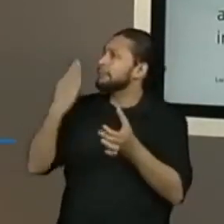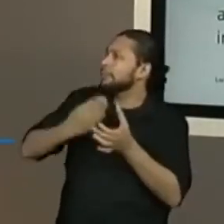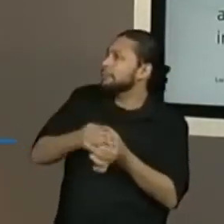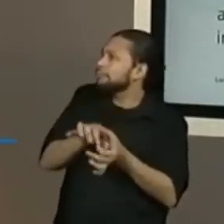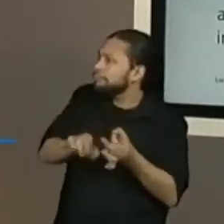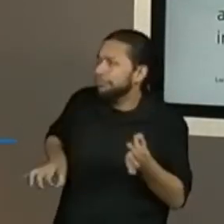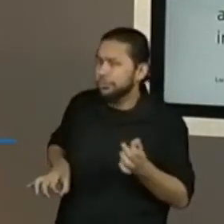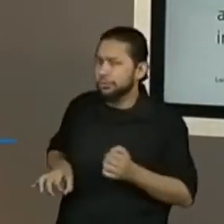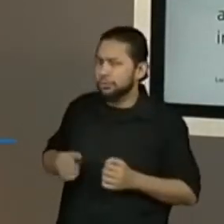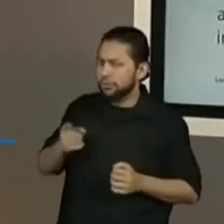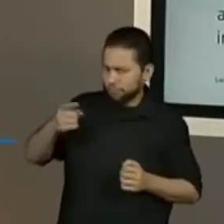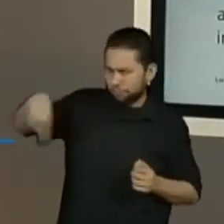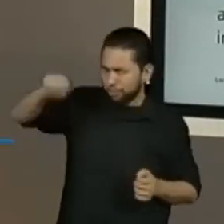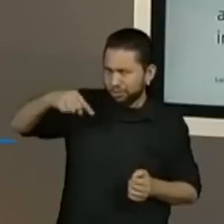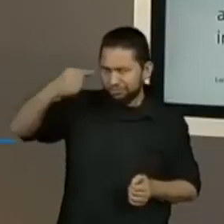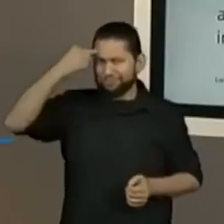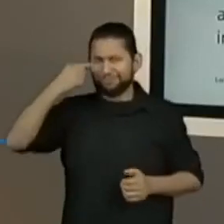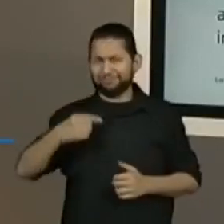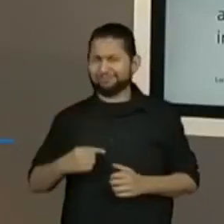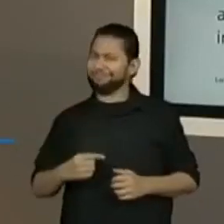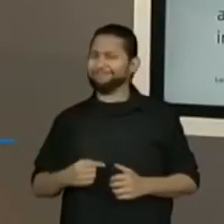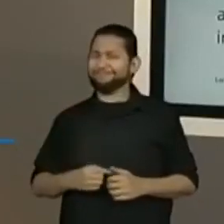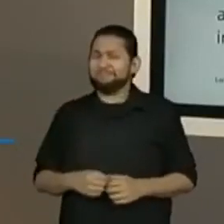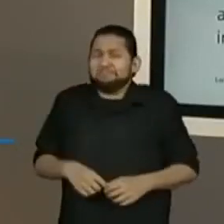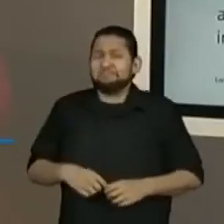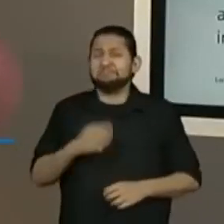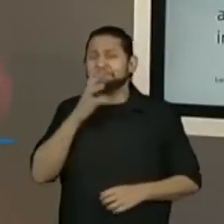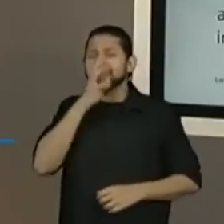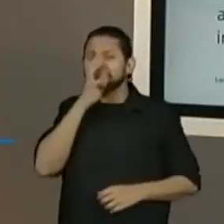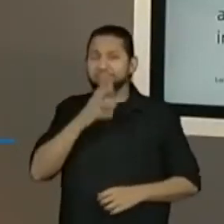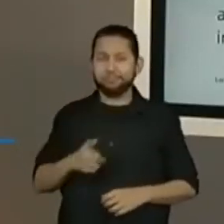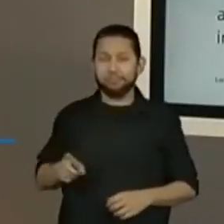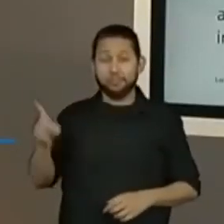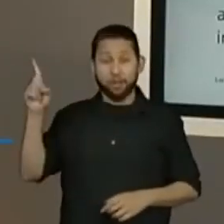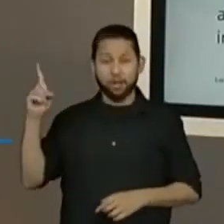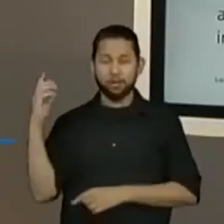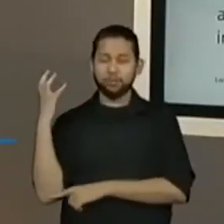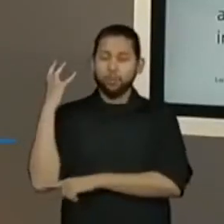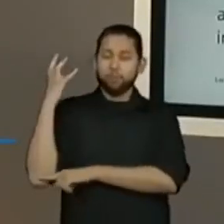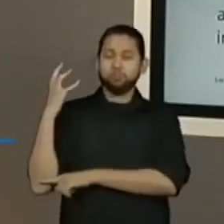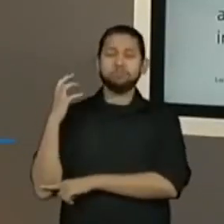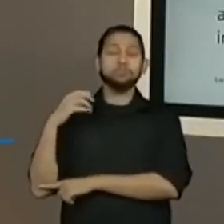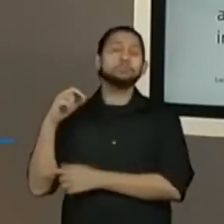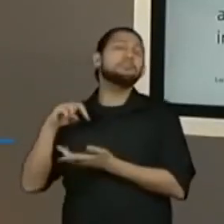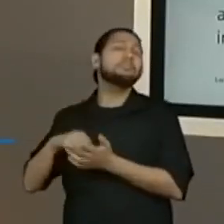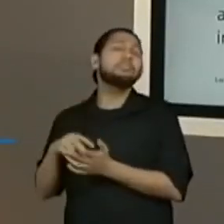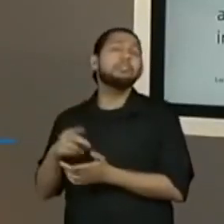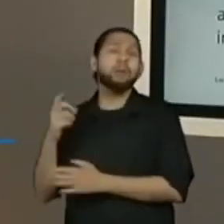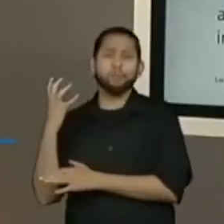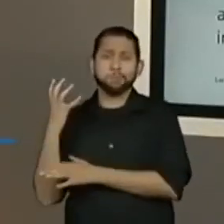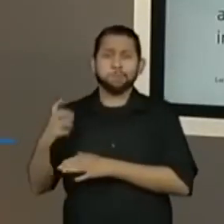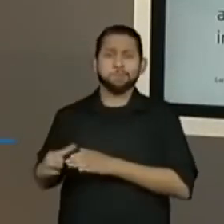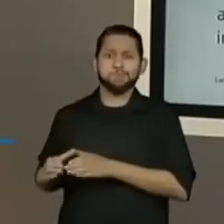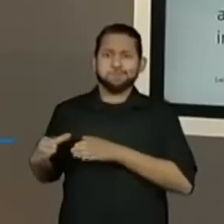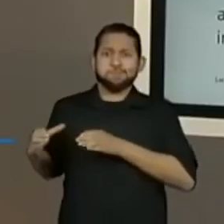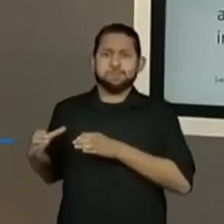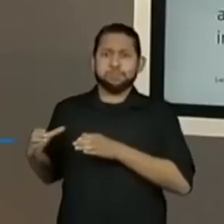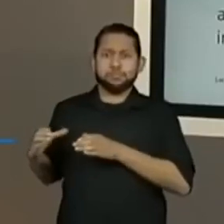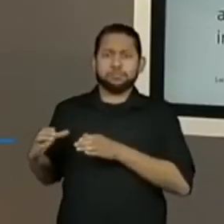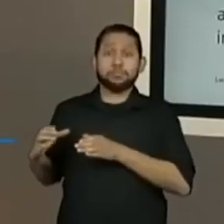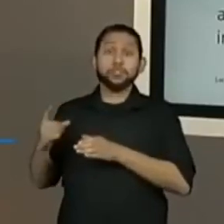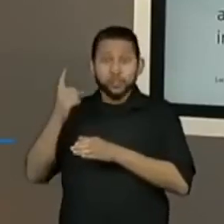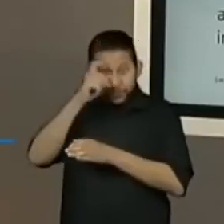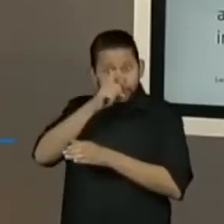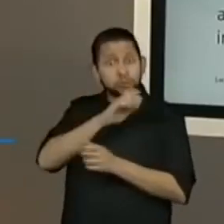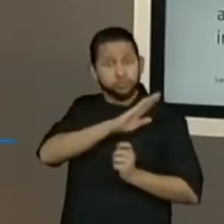elas não pensaram nas consequências. E elas, as mais velhas, as mais encorpadas, as mais difíceis de serem cortadas,